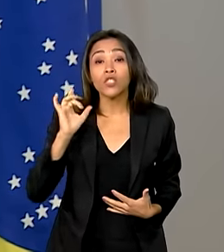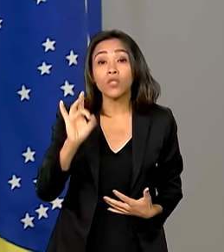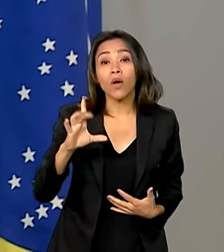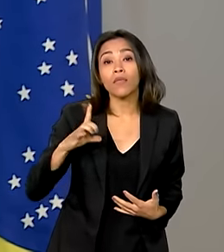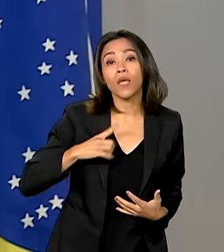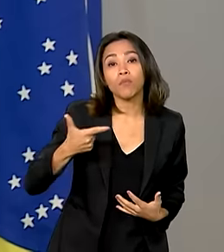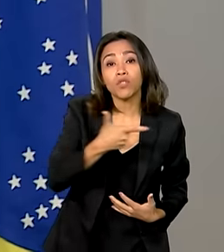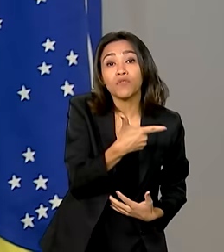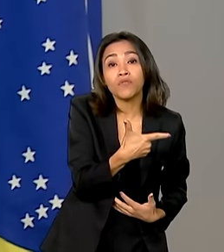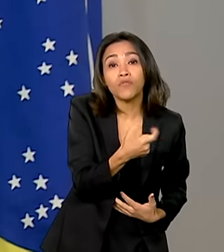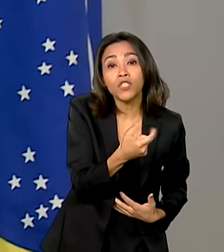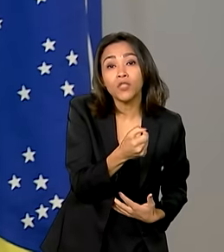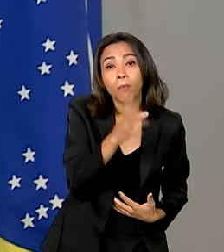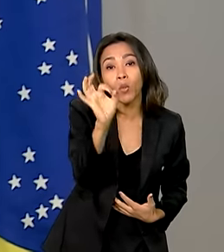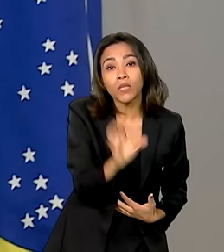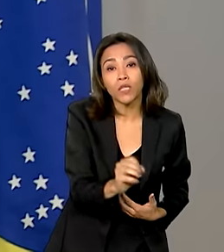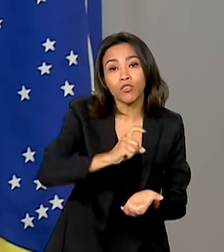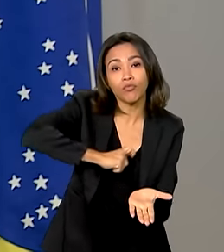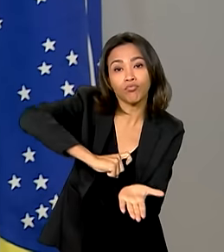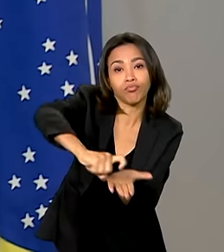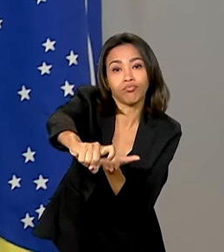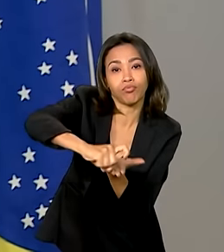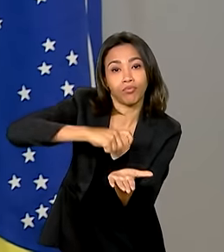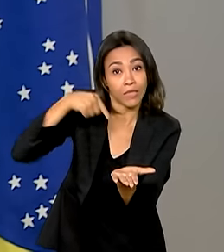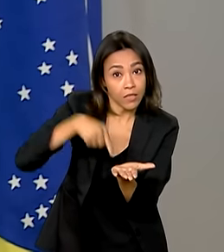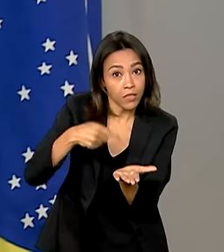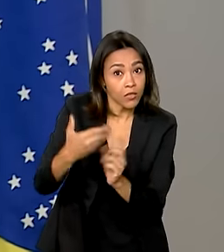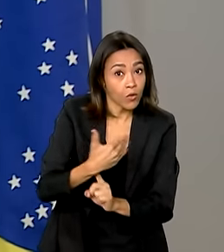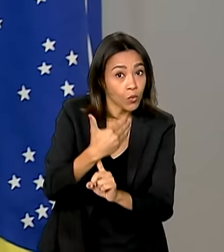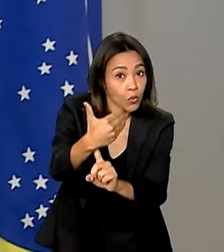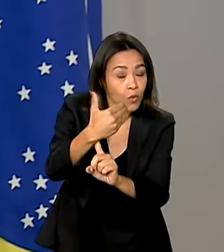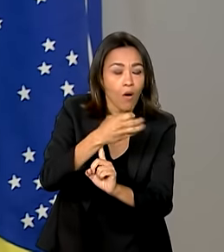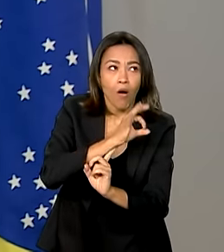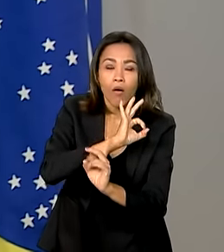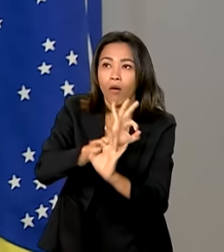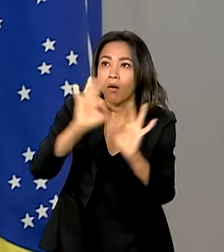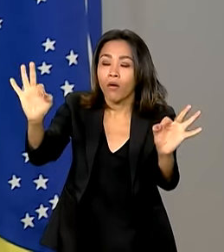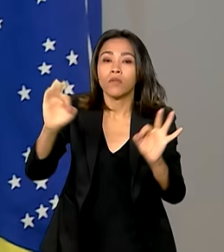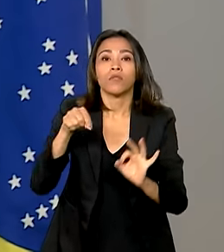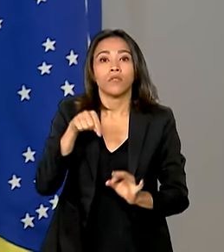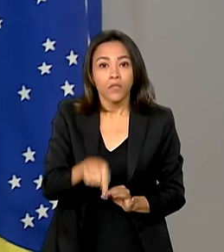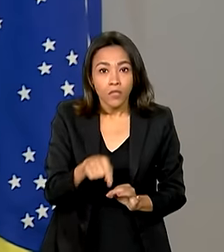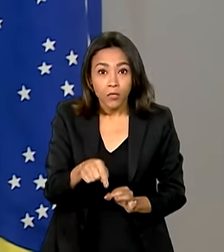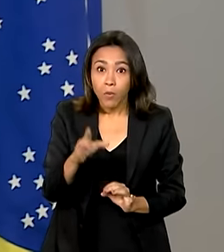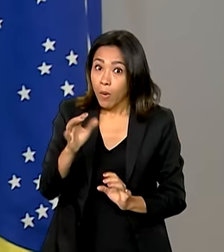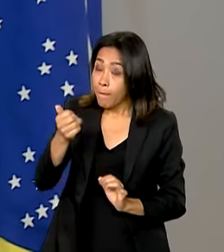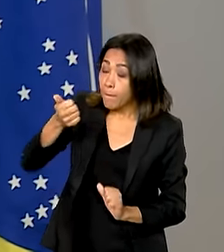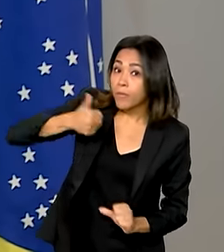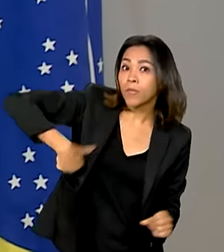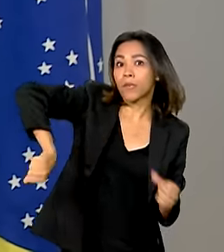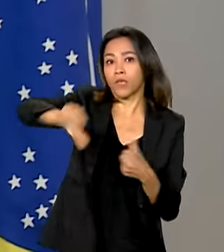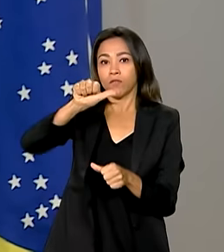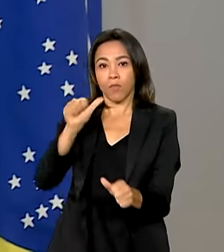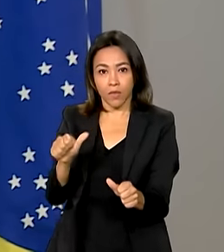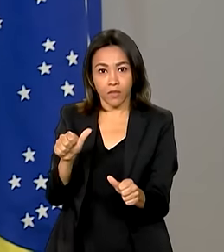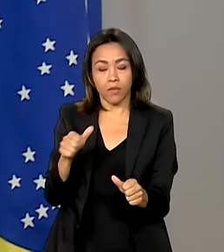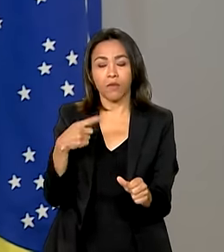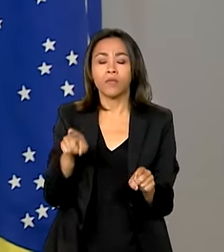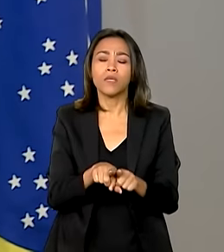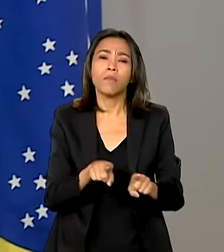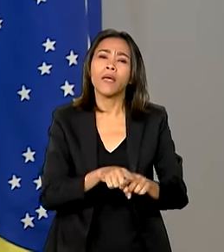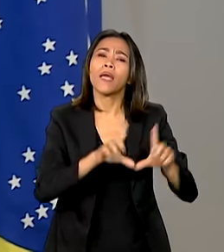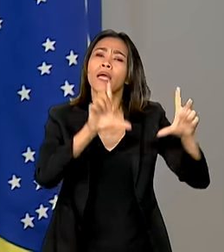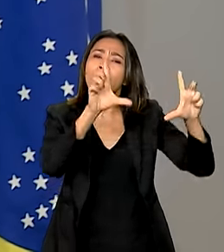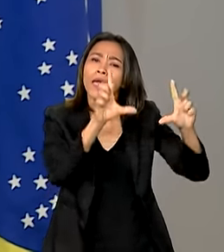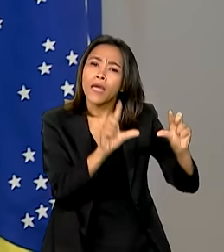digitalização. Ela vai fazer diferença. Transformação digital, redução